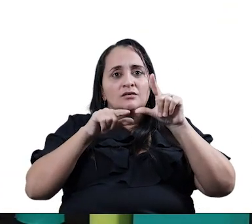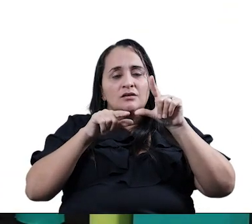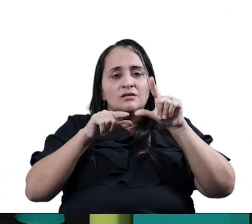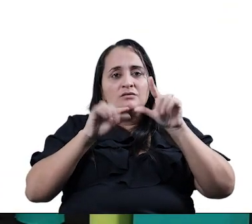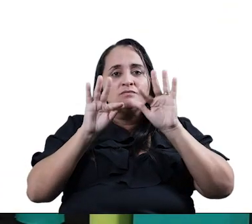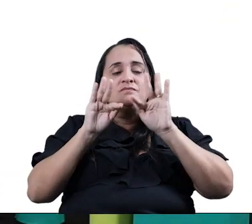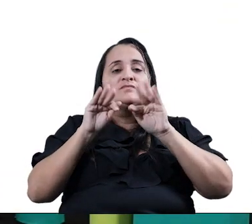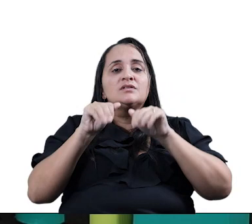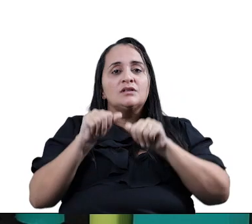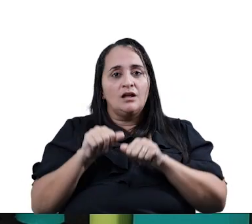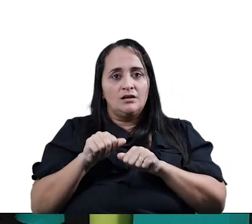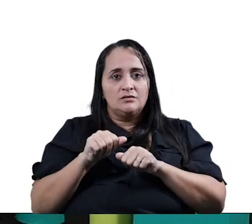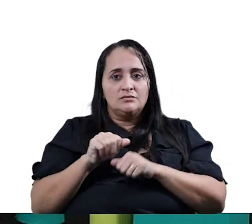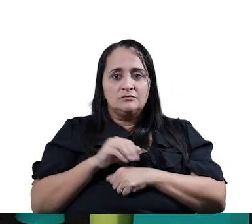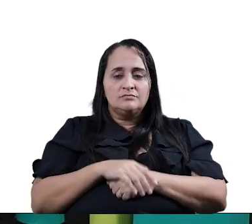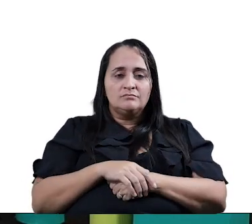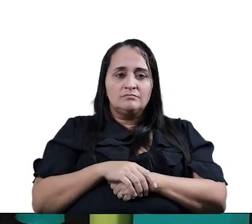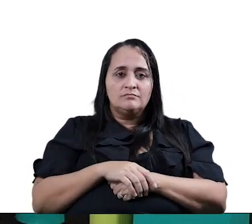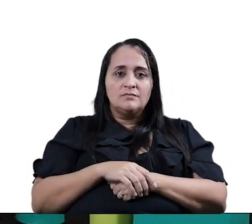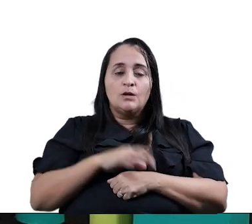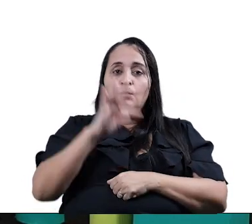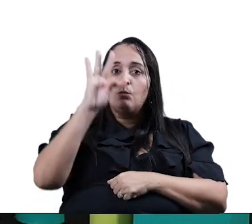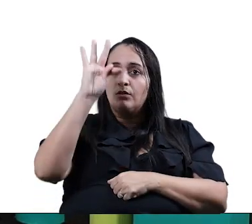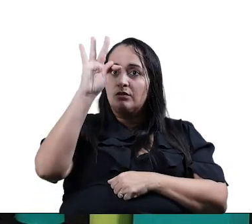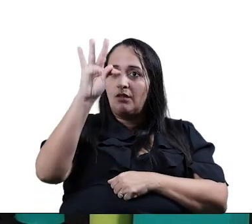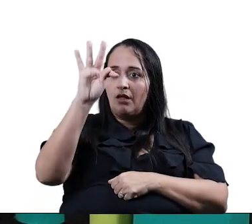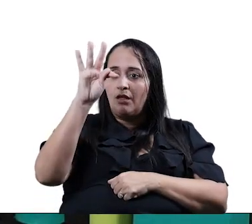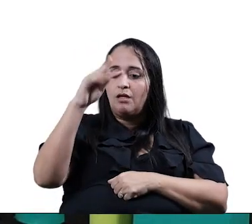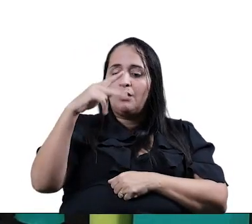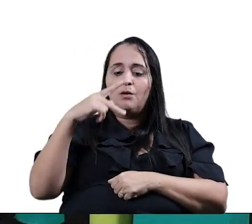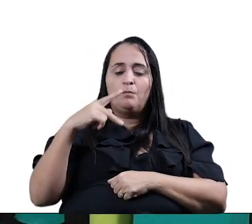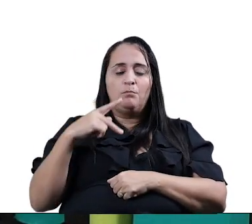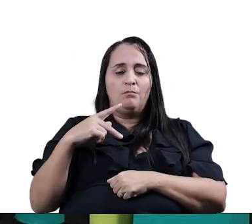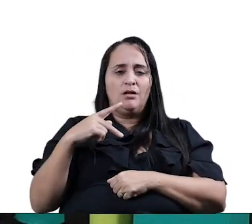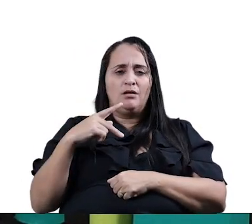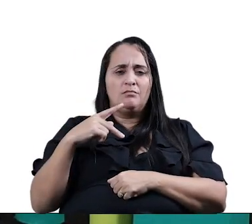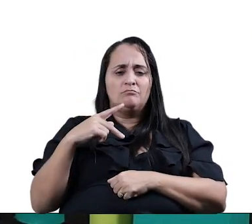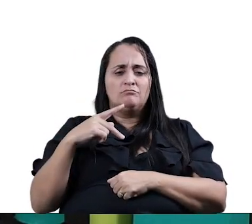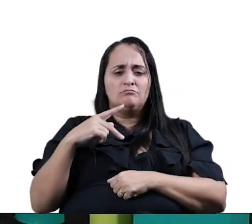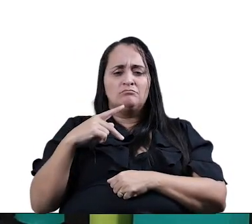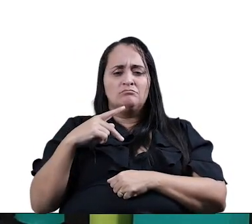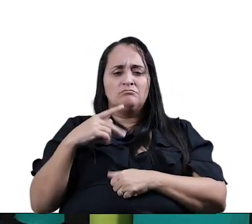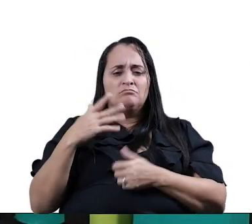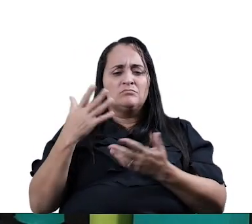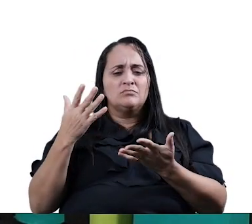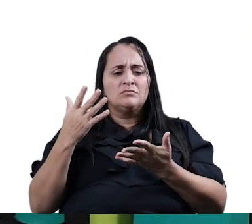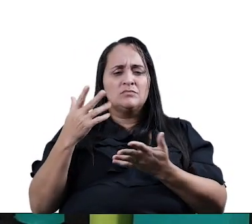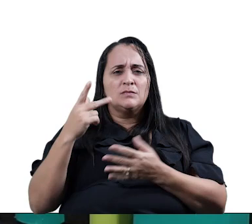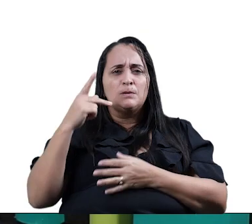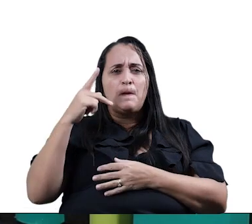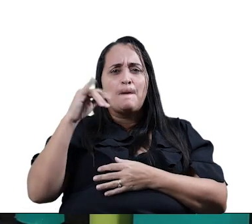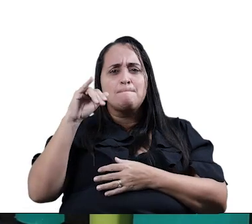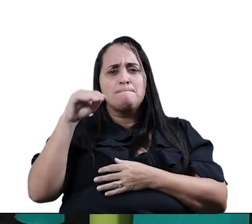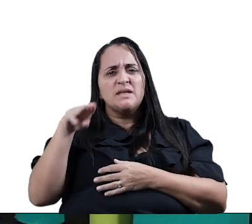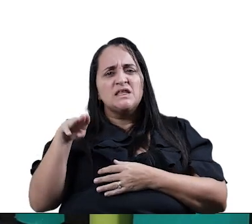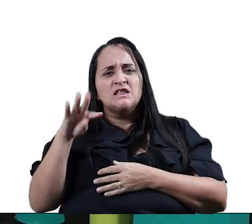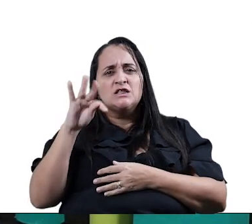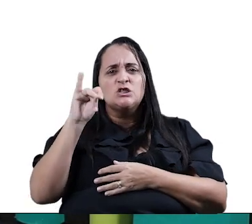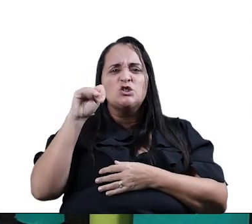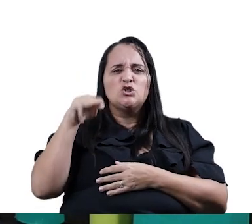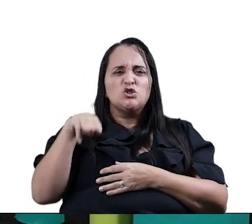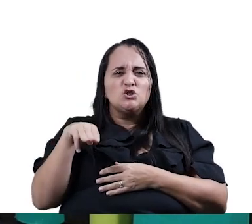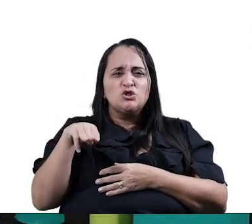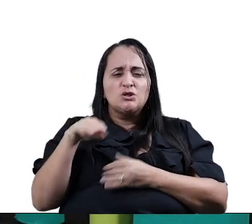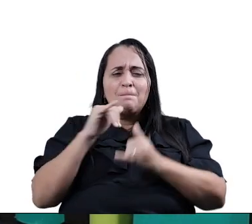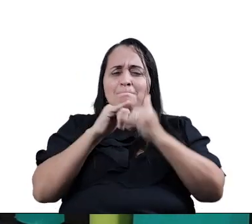Apesar de aqui ter o T E aqui ter o P Elas Imperceptíveis Assim quando você fala Pim e Tim Estão muito